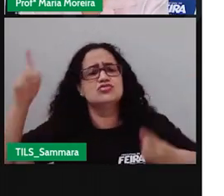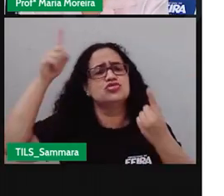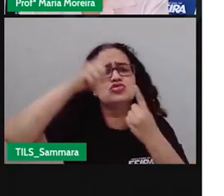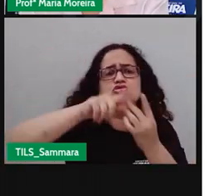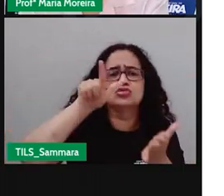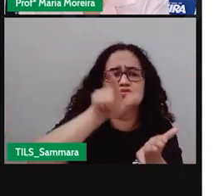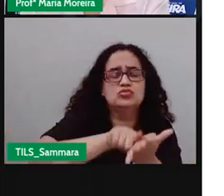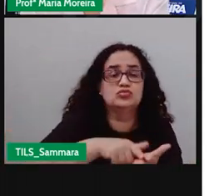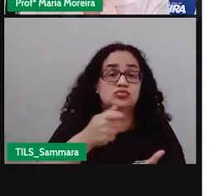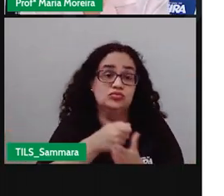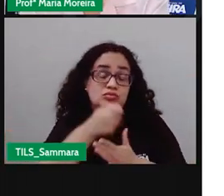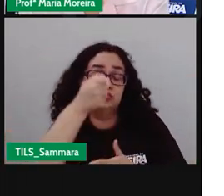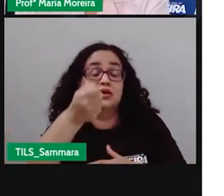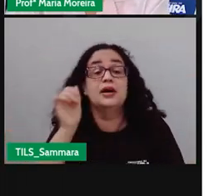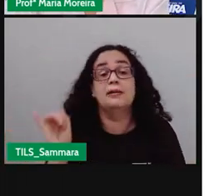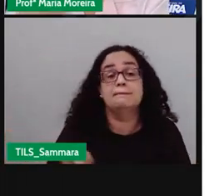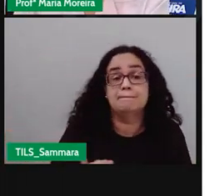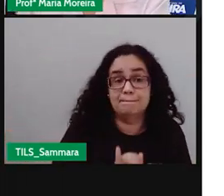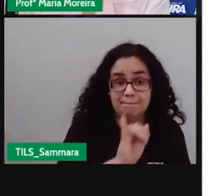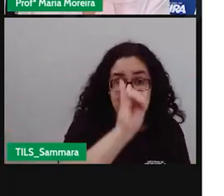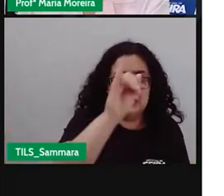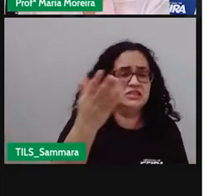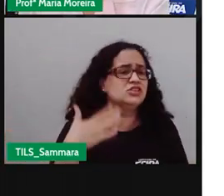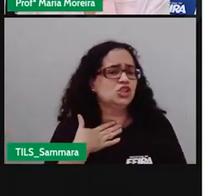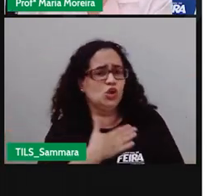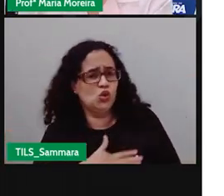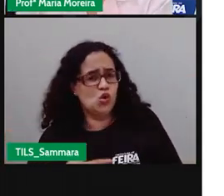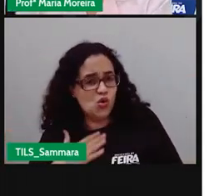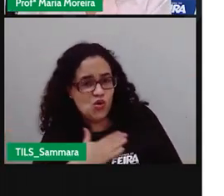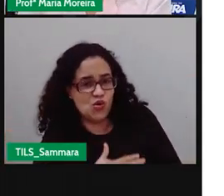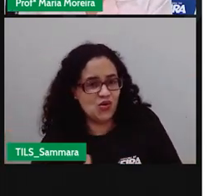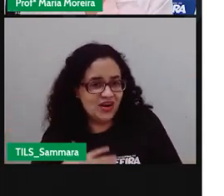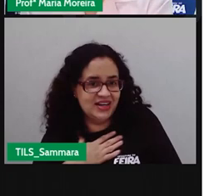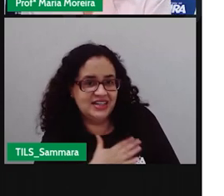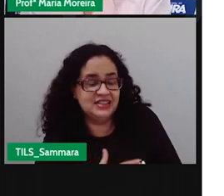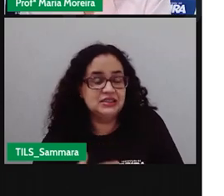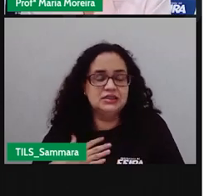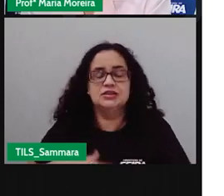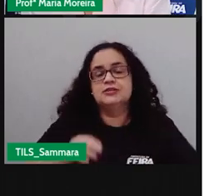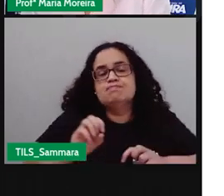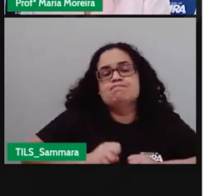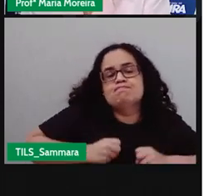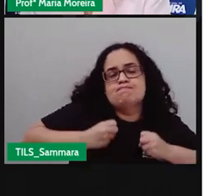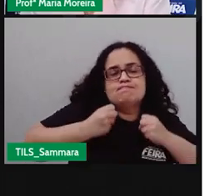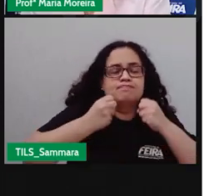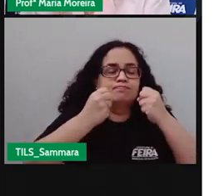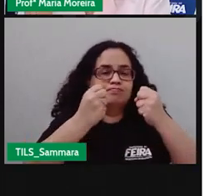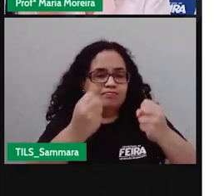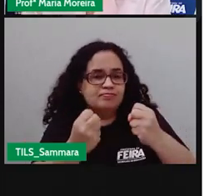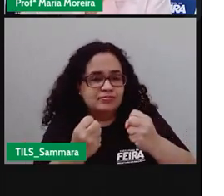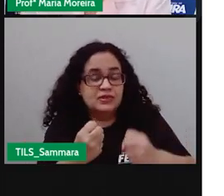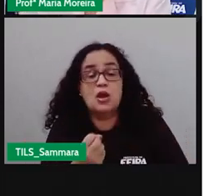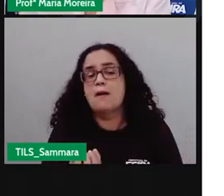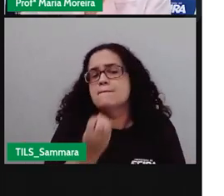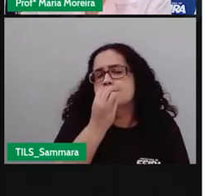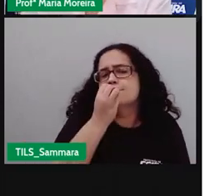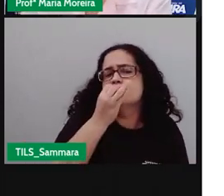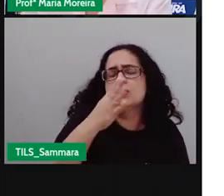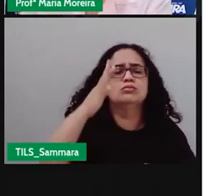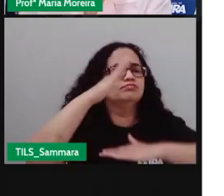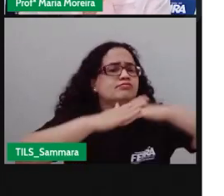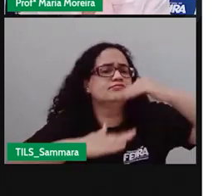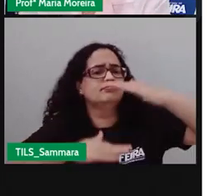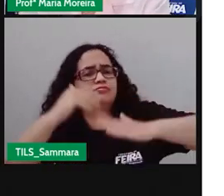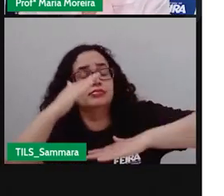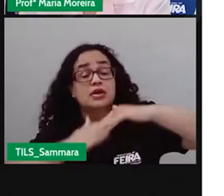jornalistas, mas o importante, se você gosta, é o quê? Se dedicar, se esforçar para ser um bom profissional,